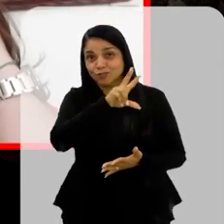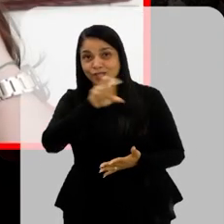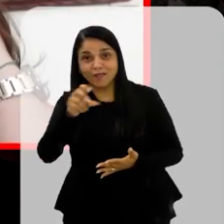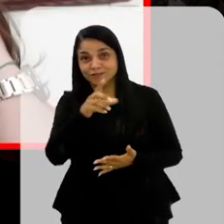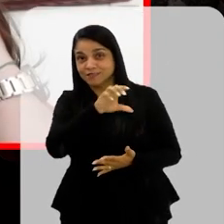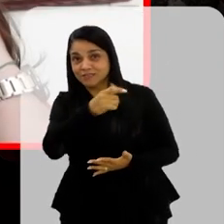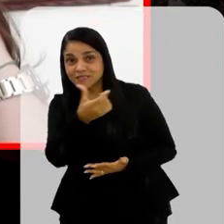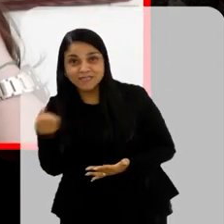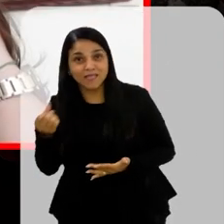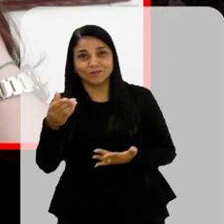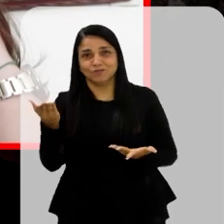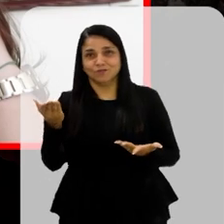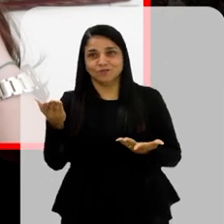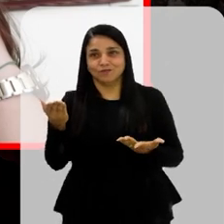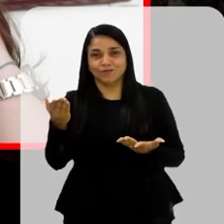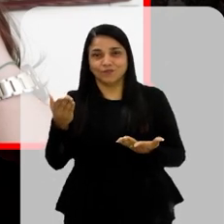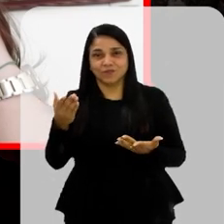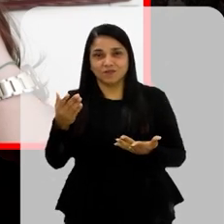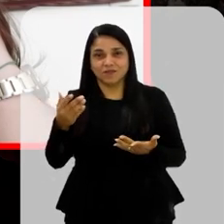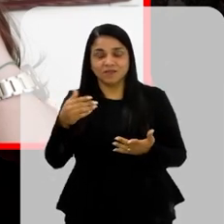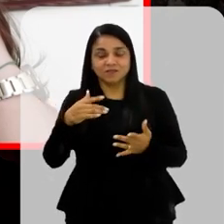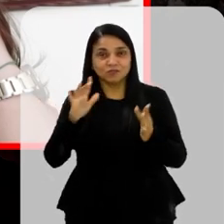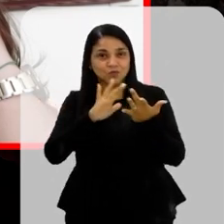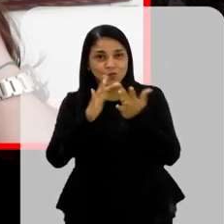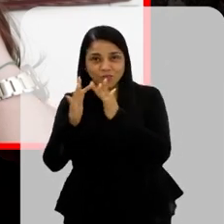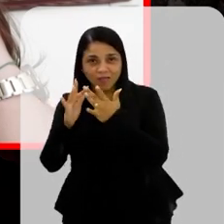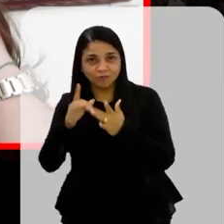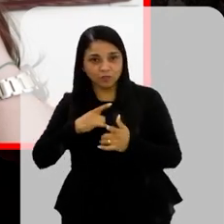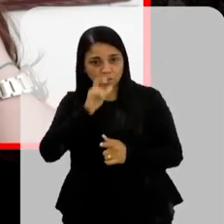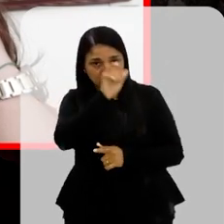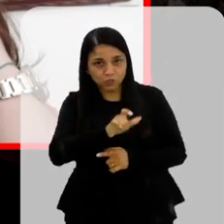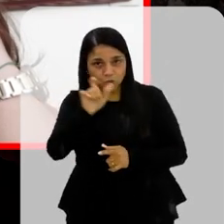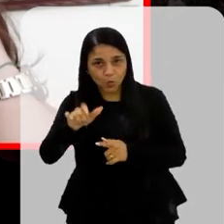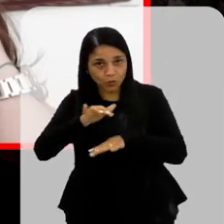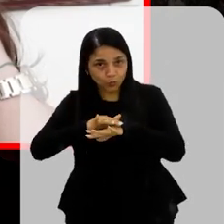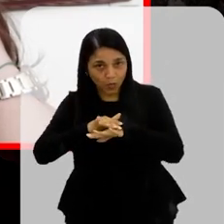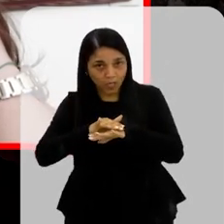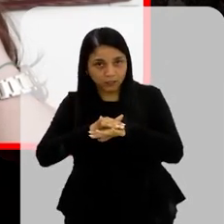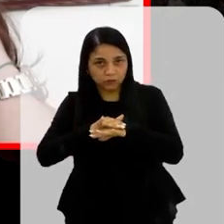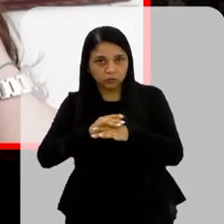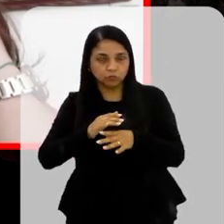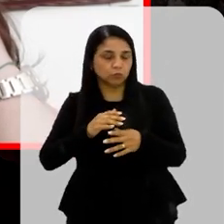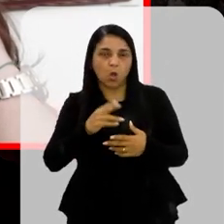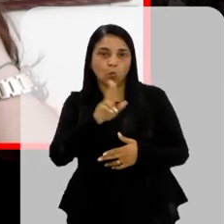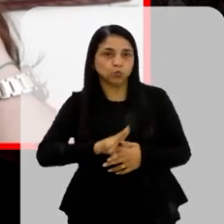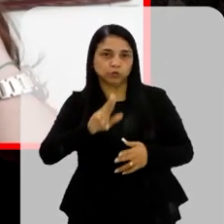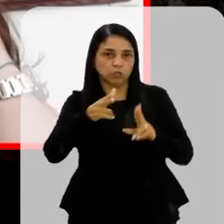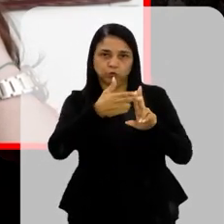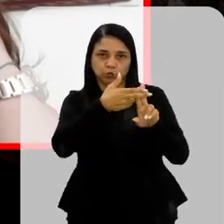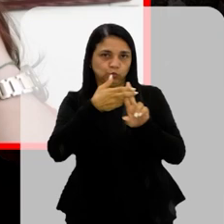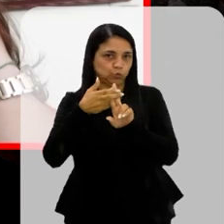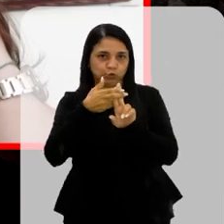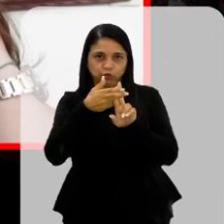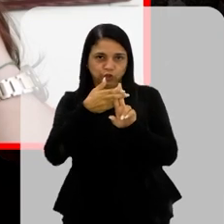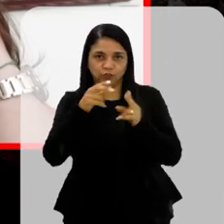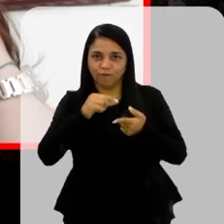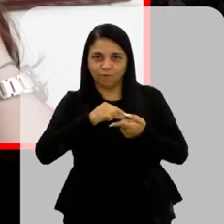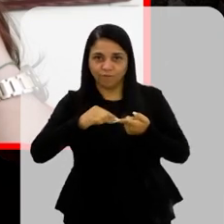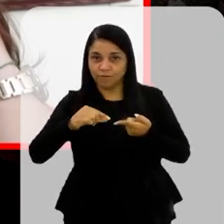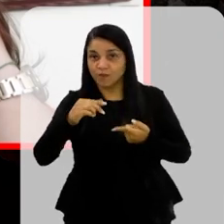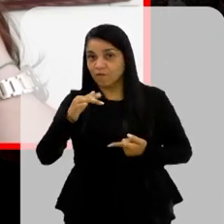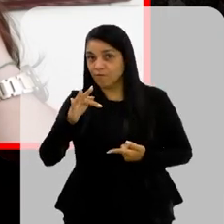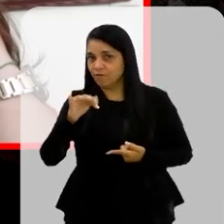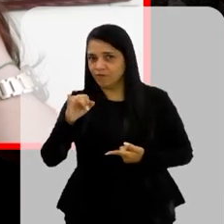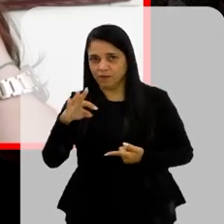contato Quem pode Não estão usando As fitas fornecidas Pelo SUS Está comprando A gente está se organizando Para